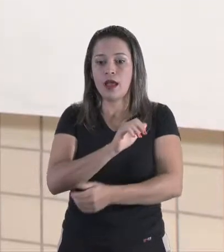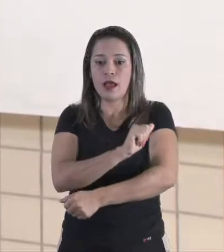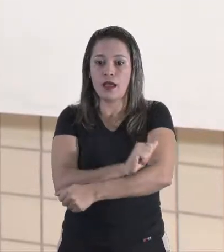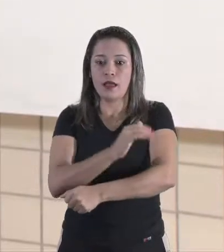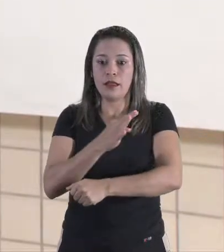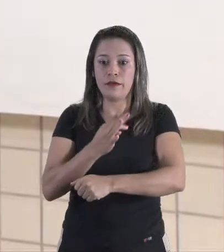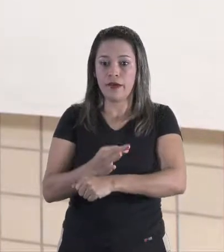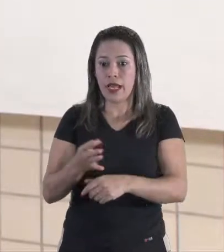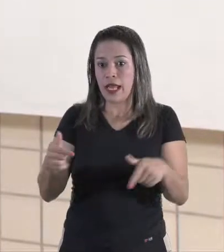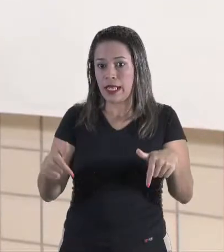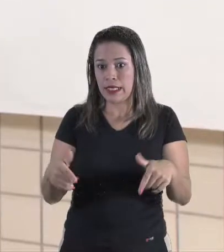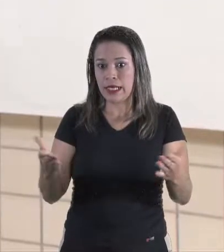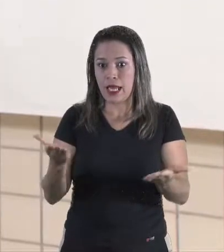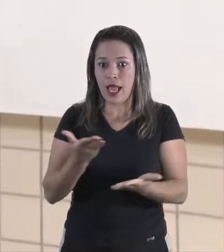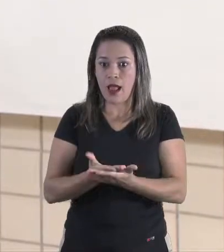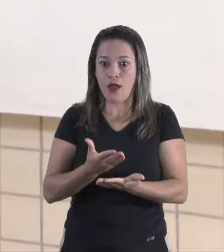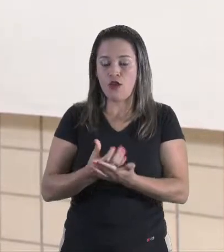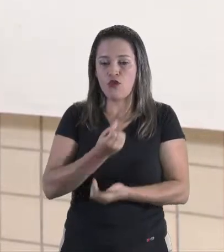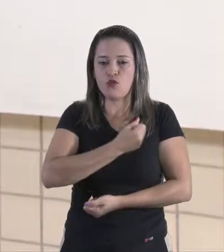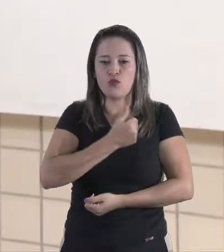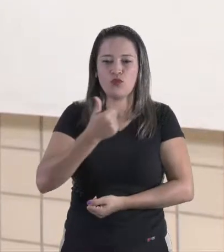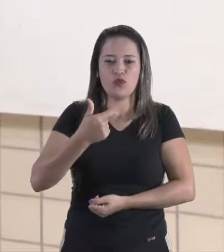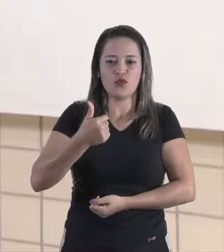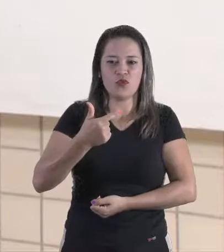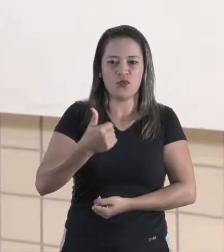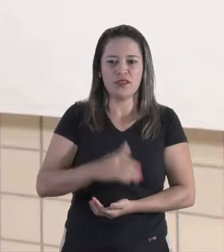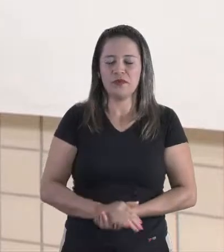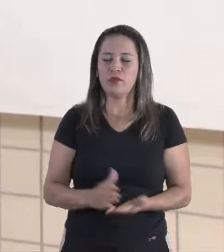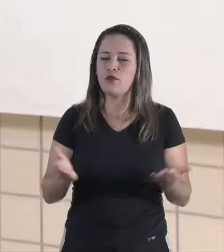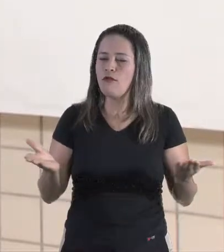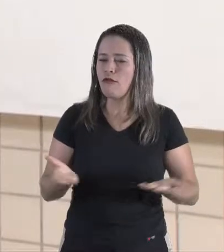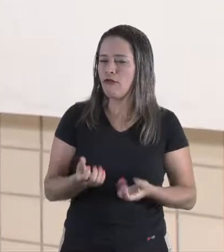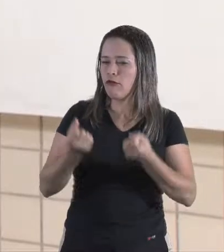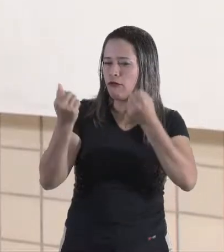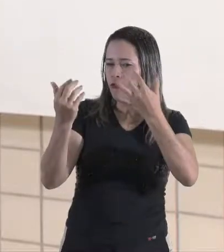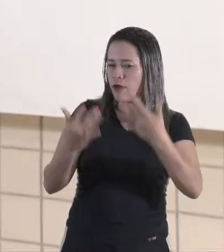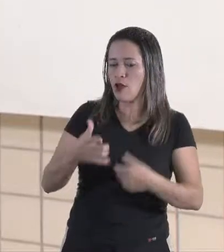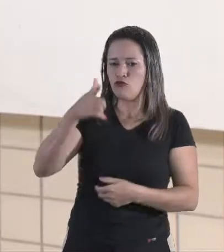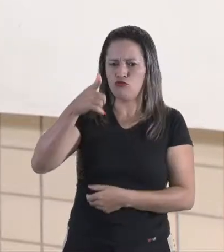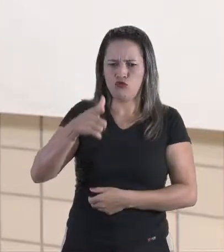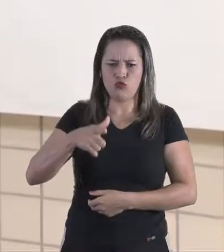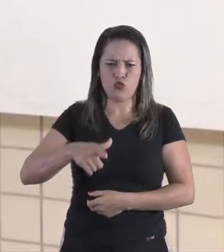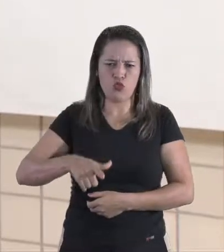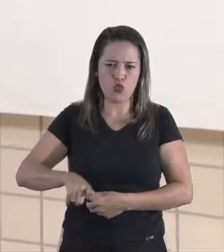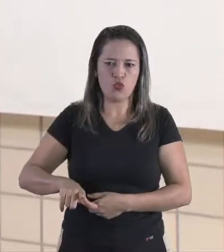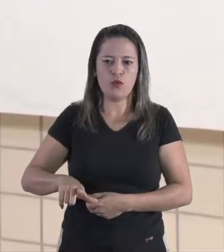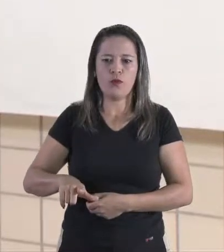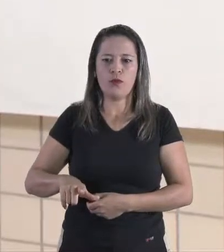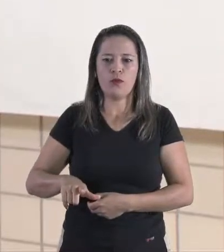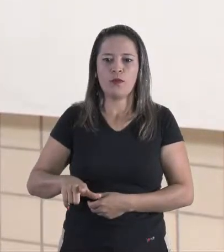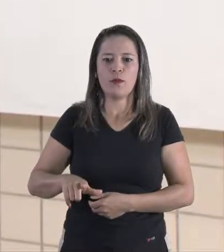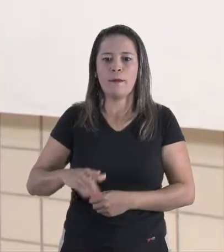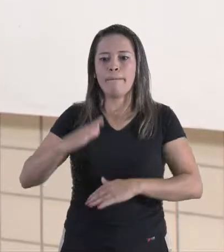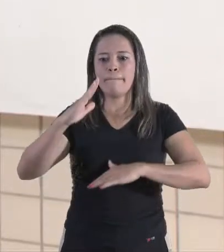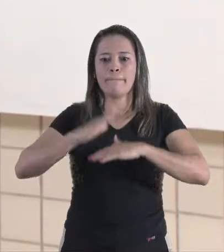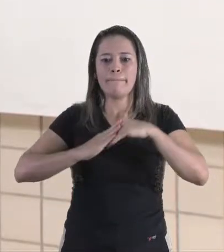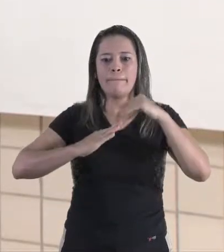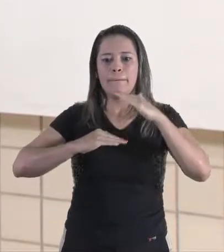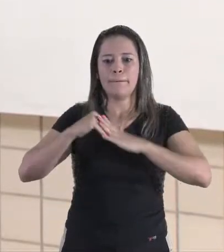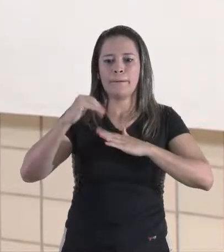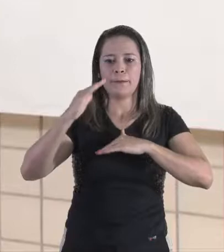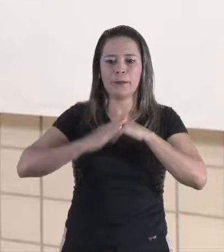Essa é a aula número 12. E hoje nós vamos falar novamente sobre profissões.